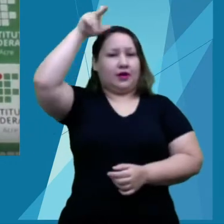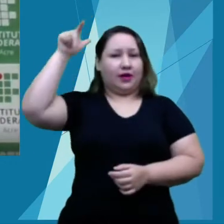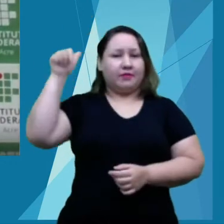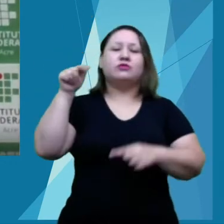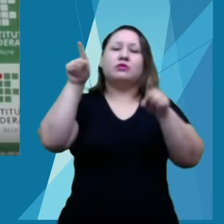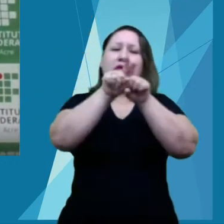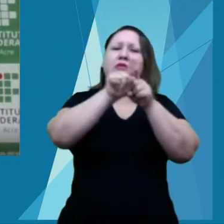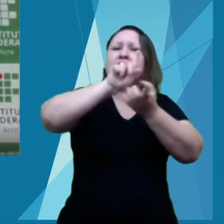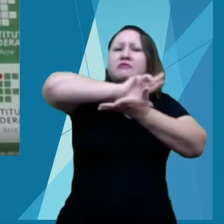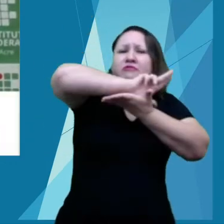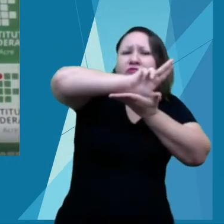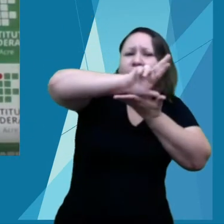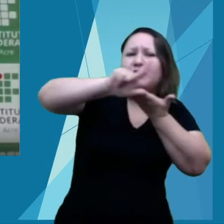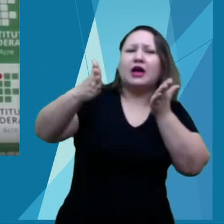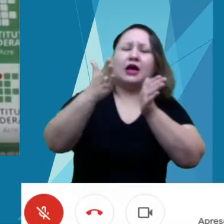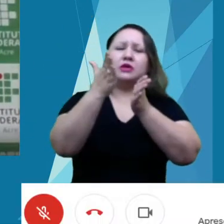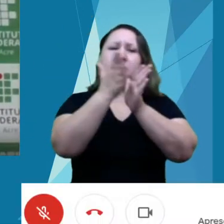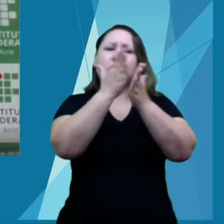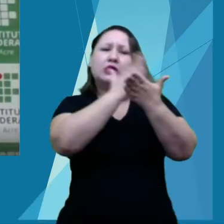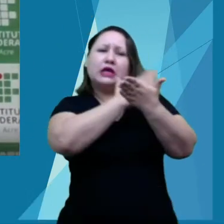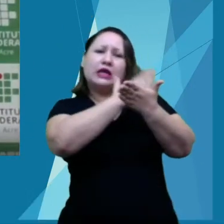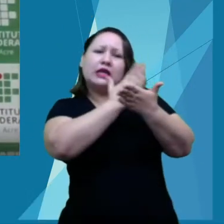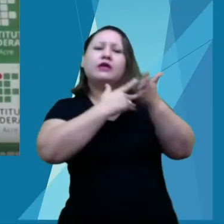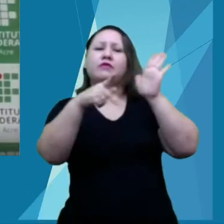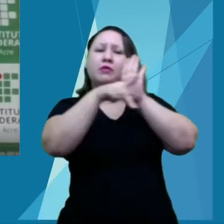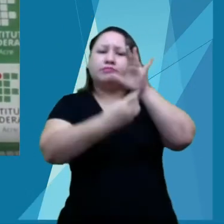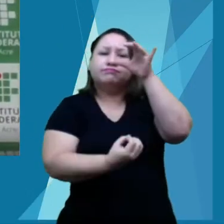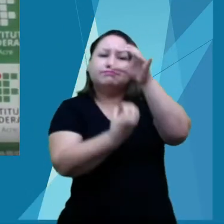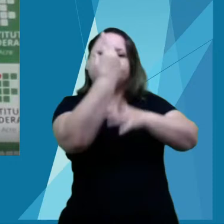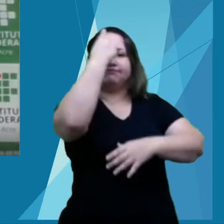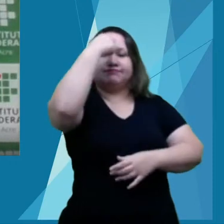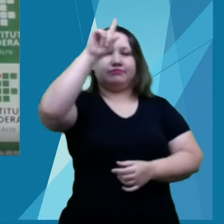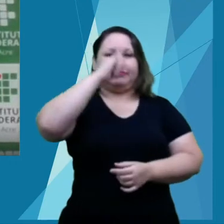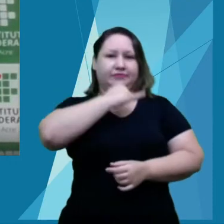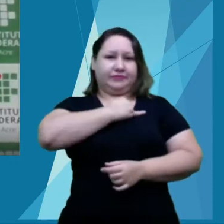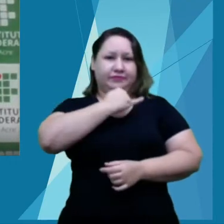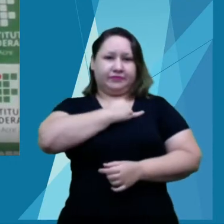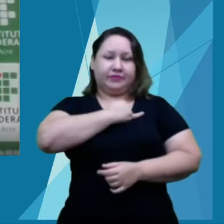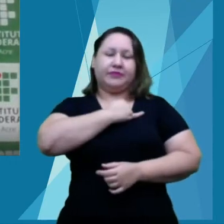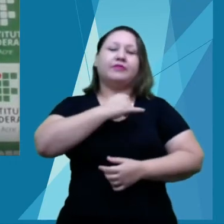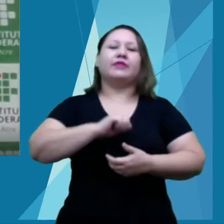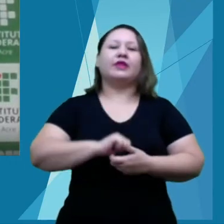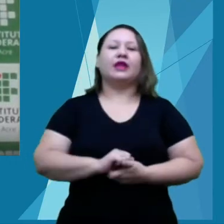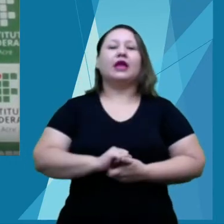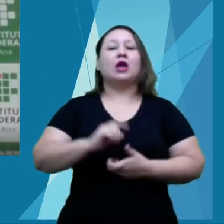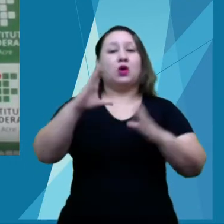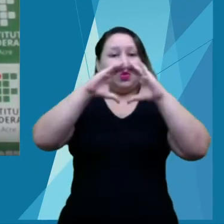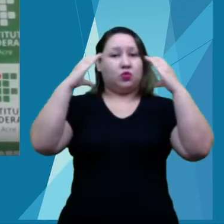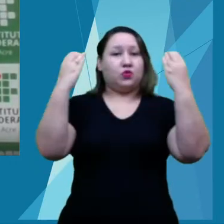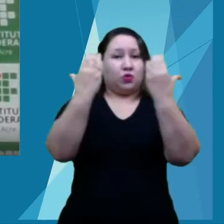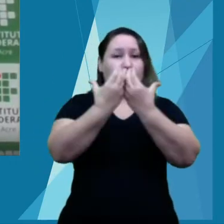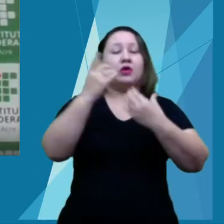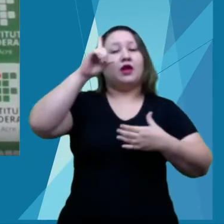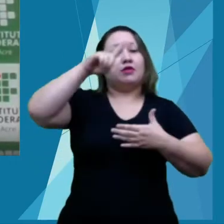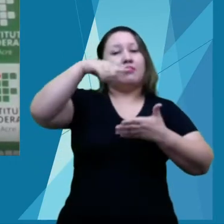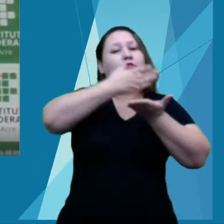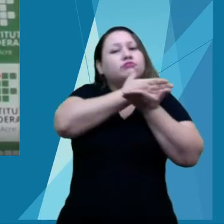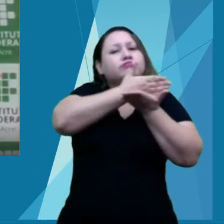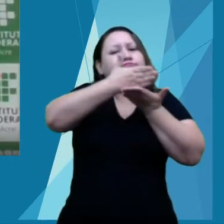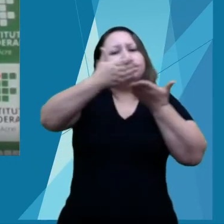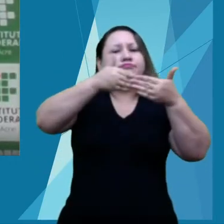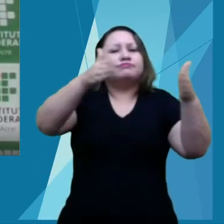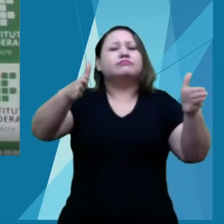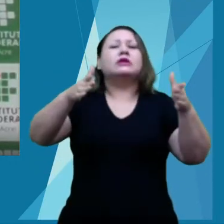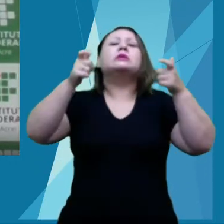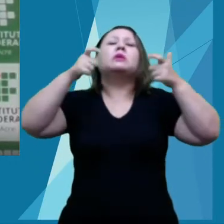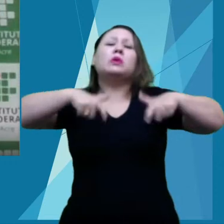coletivos pela editora do IFAC, a Edifac. Este congresso é um evento promovido pelo IFAC por meio